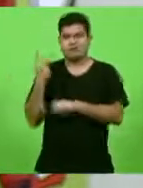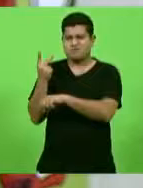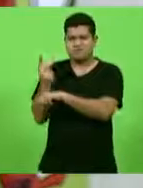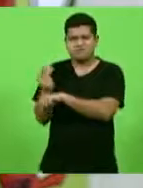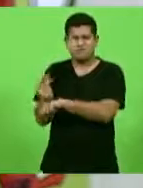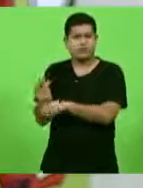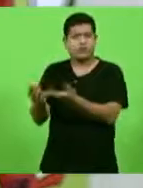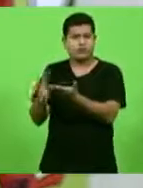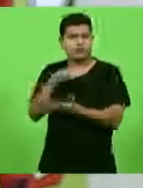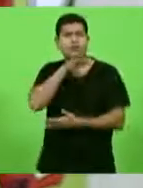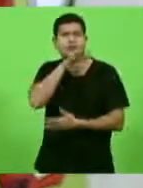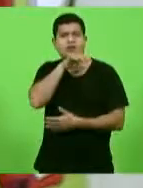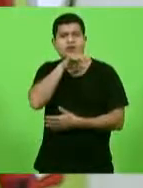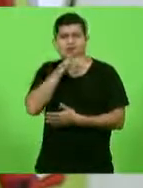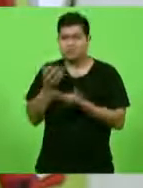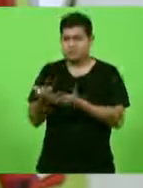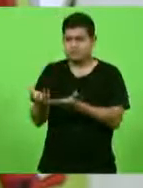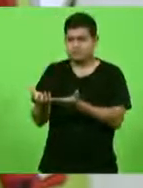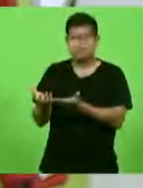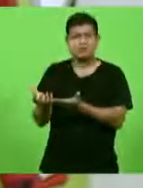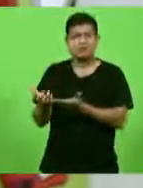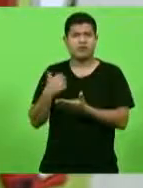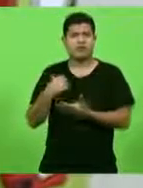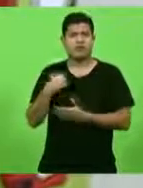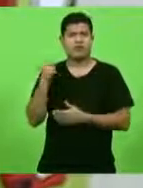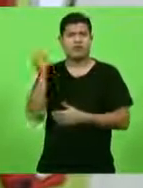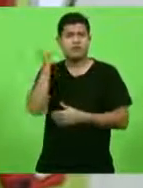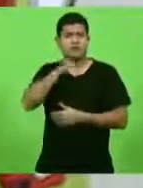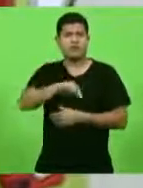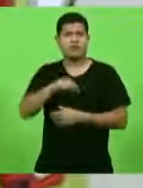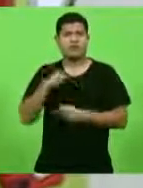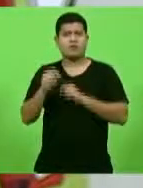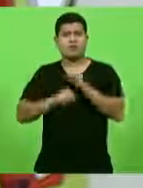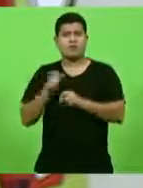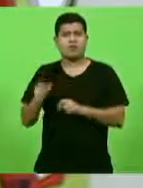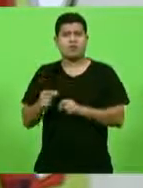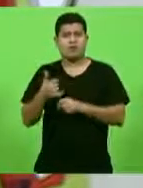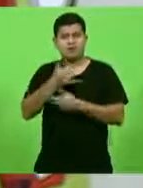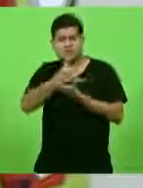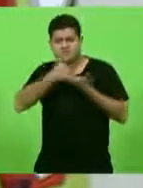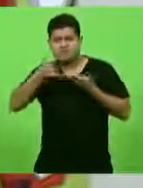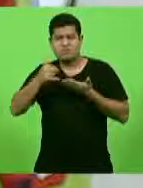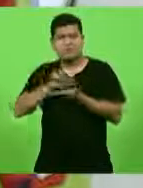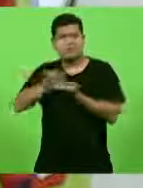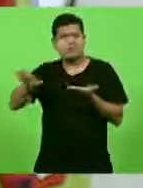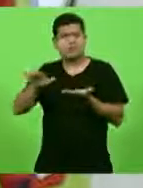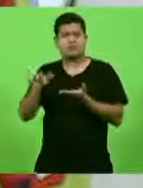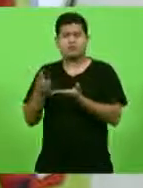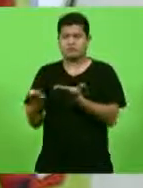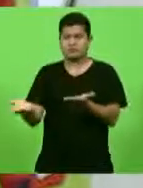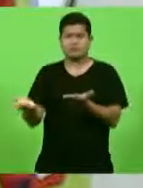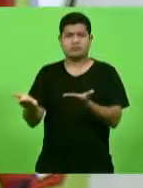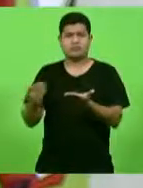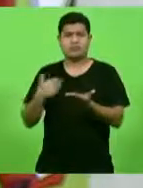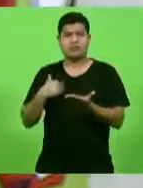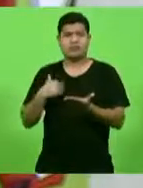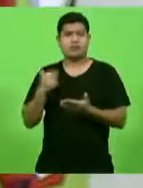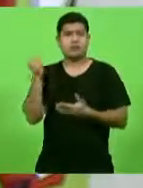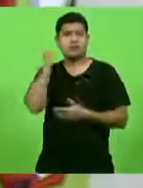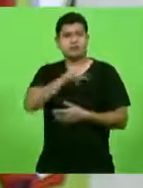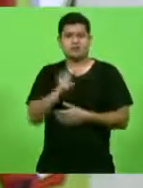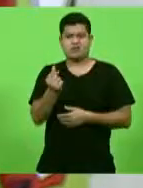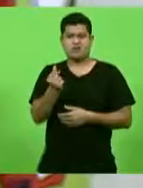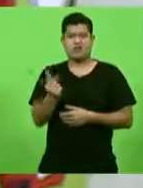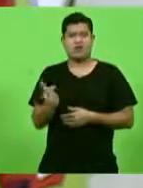no animal para poder correr mais rápido para poder colocar o quê? Um tostão para poder receber o dinheiro,